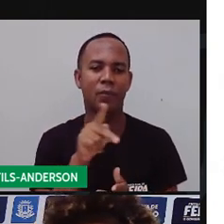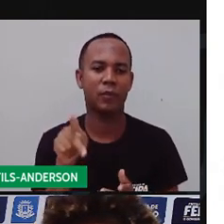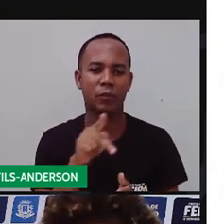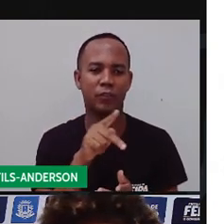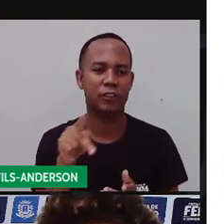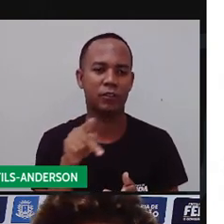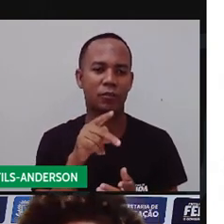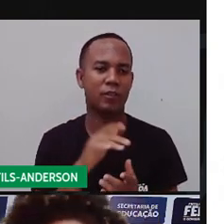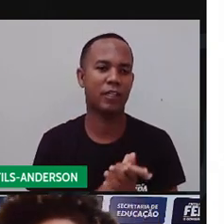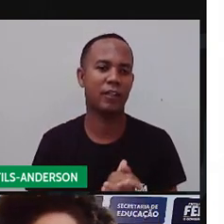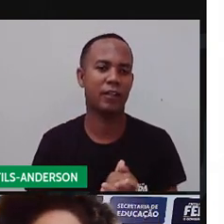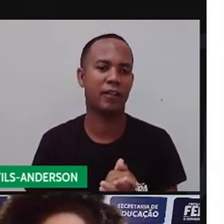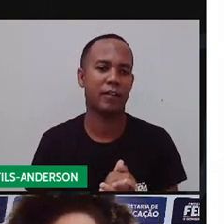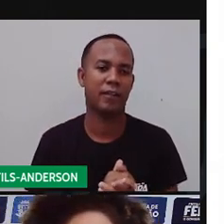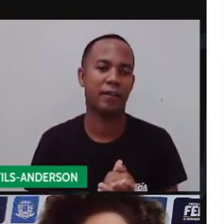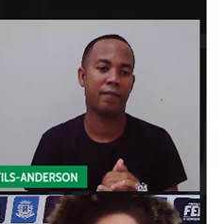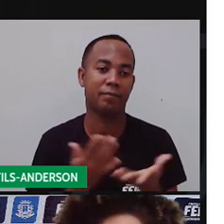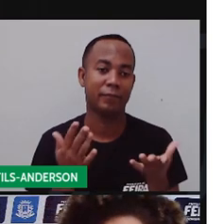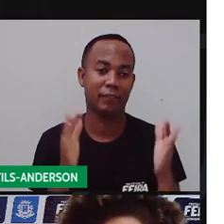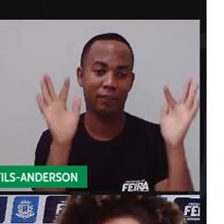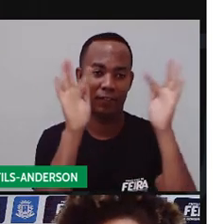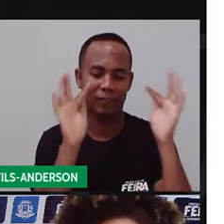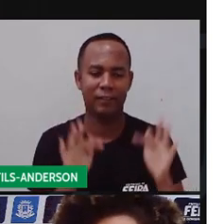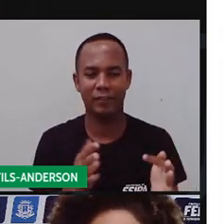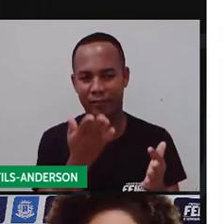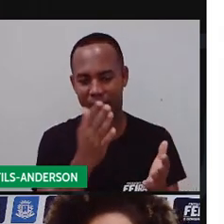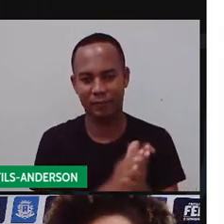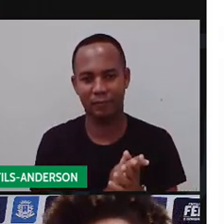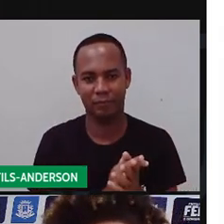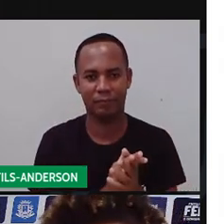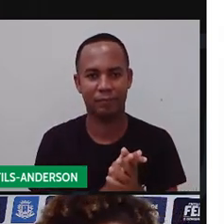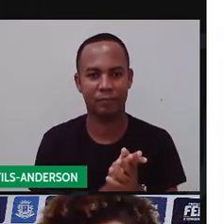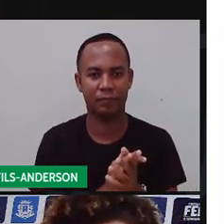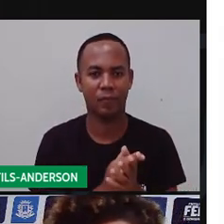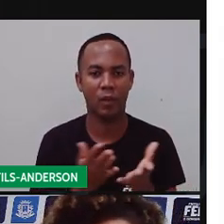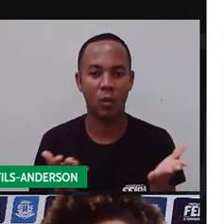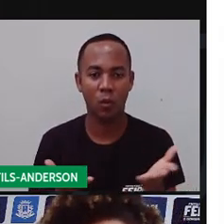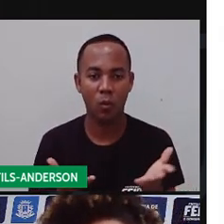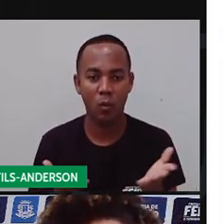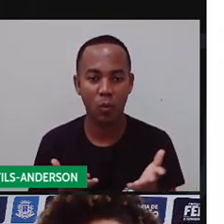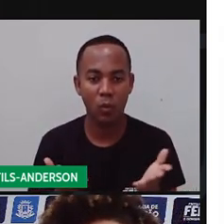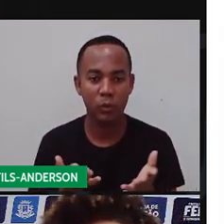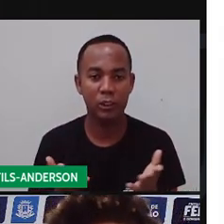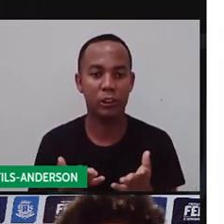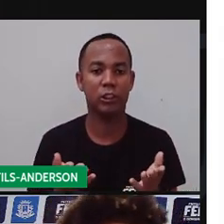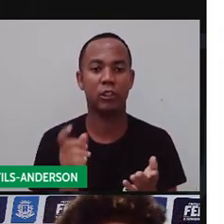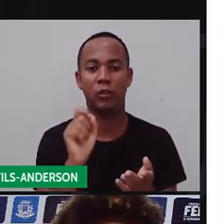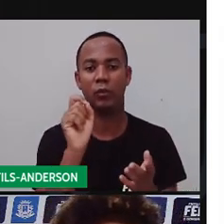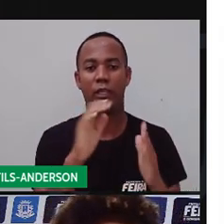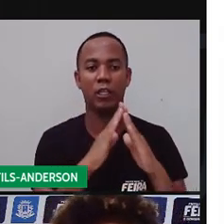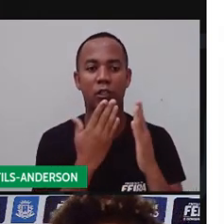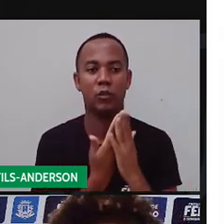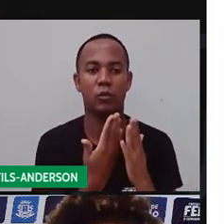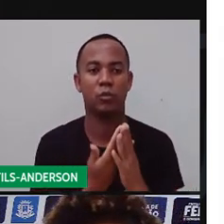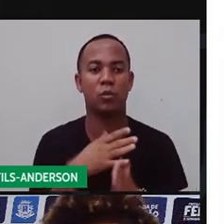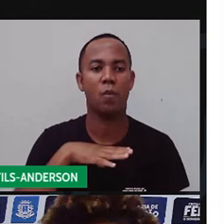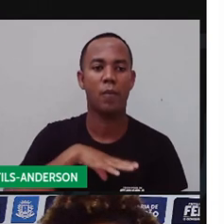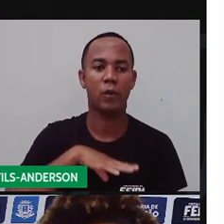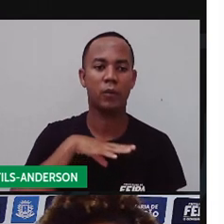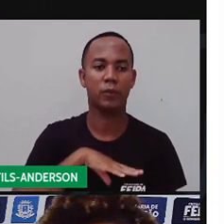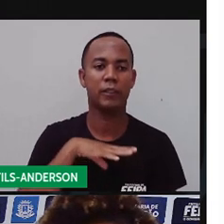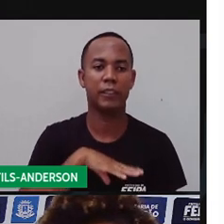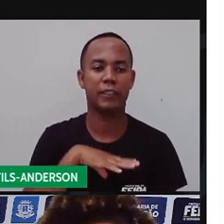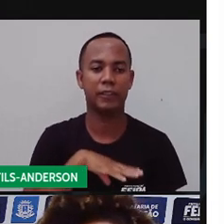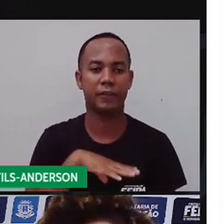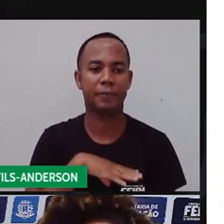Daqui a seis meses. Área de conhecimento interdisciplinar linguagens. Pró Maria e Anderson